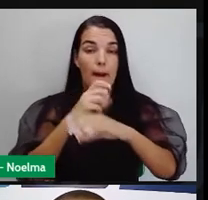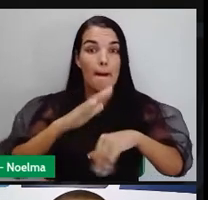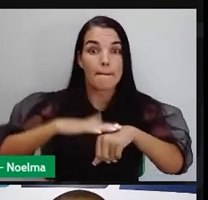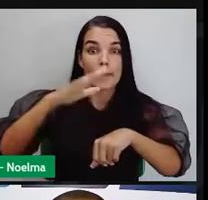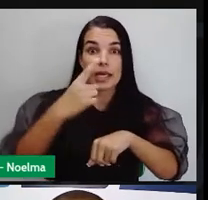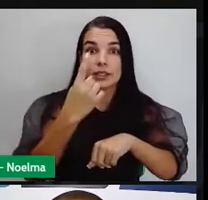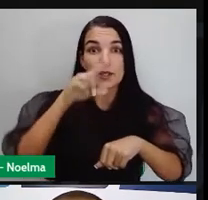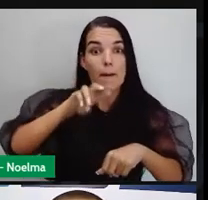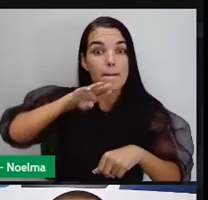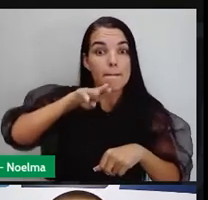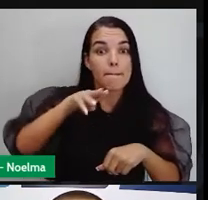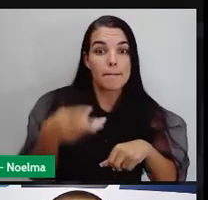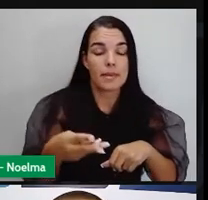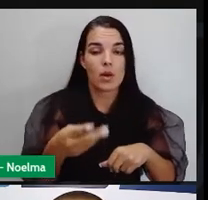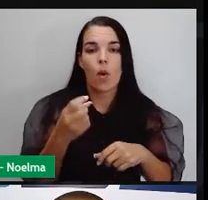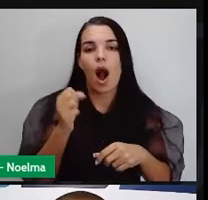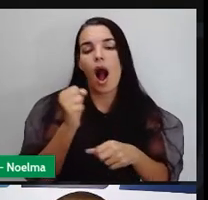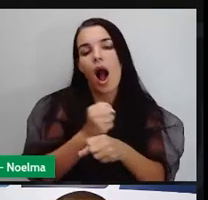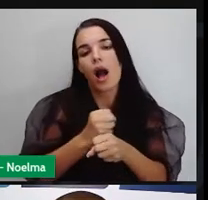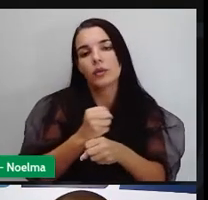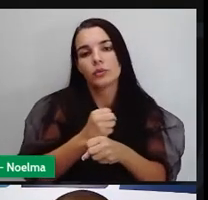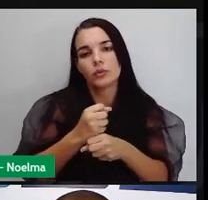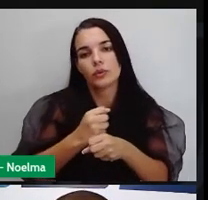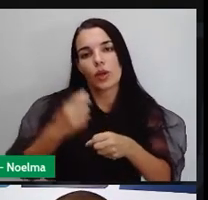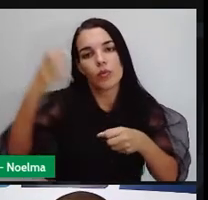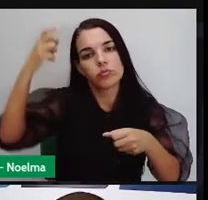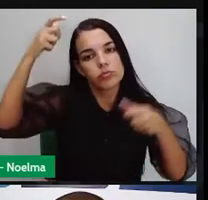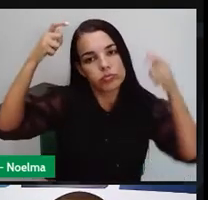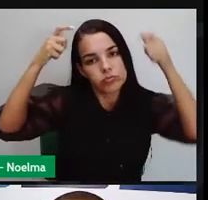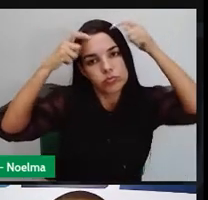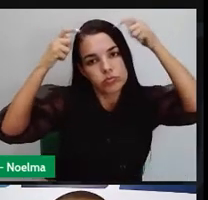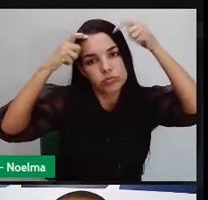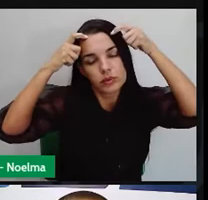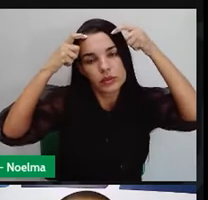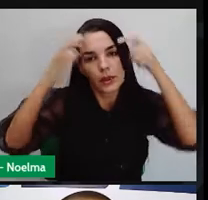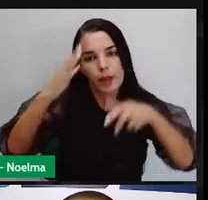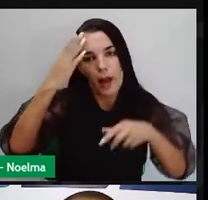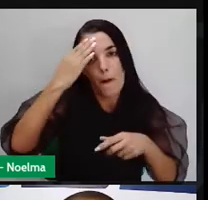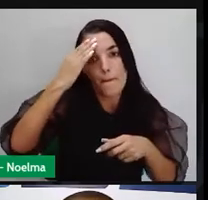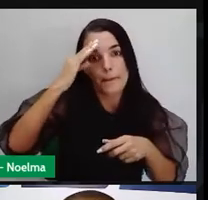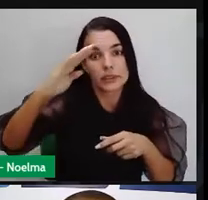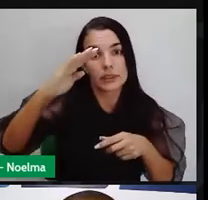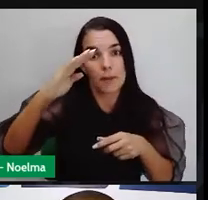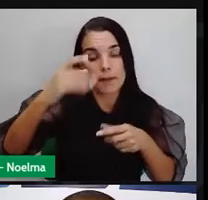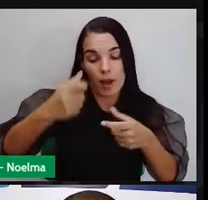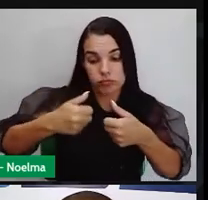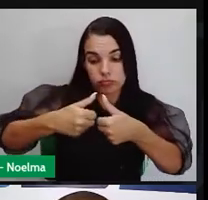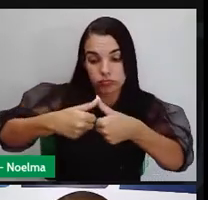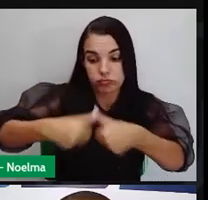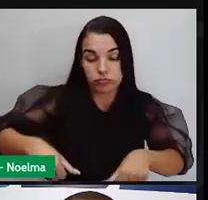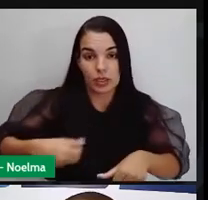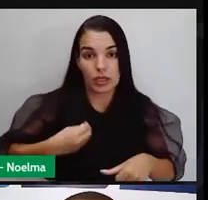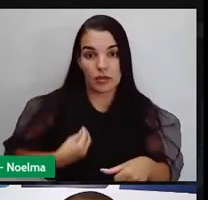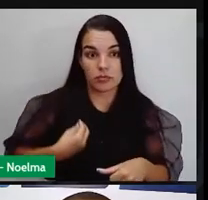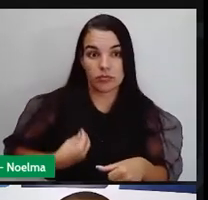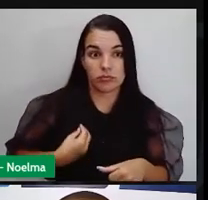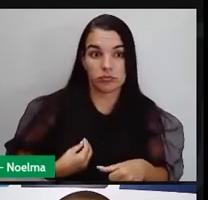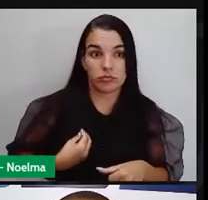reino. E o principal elemento da existência do